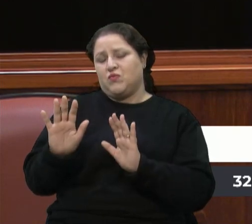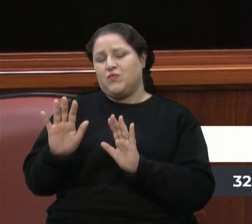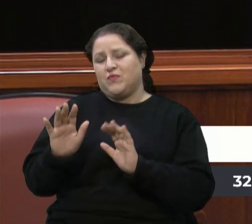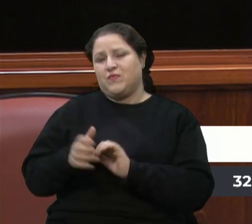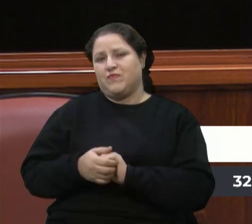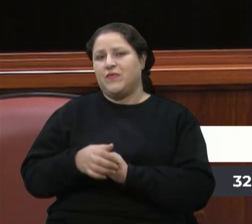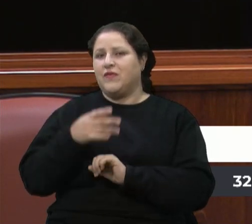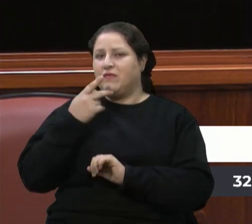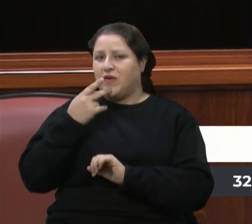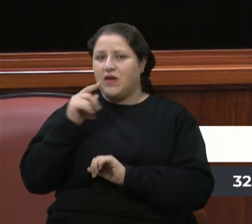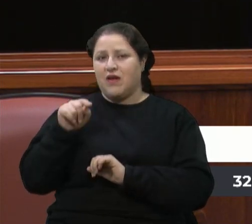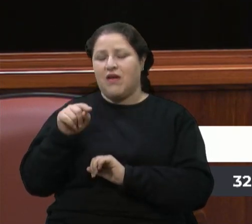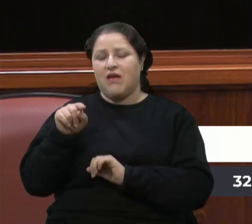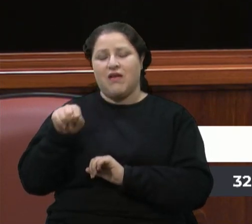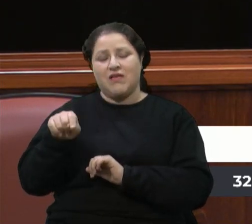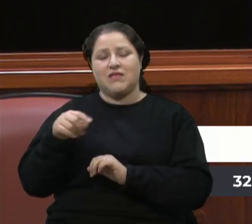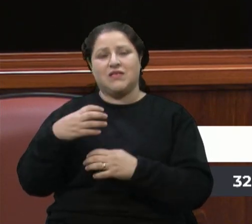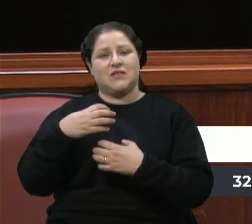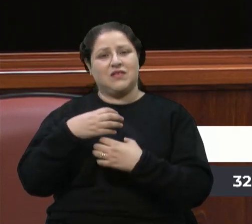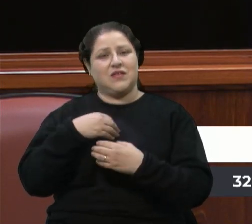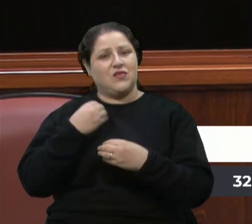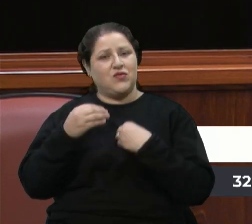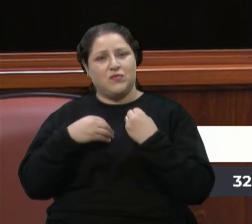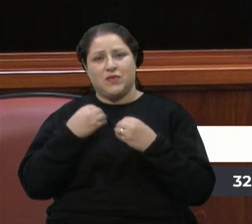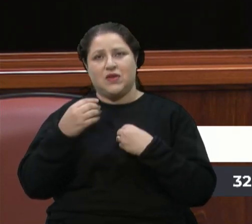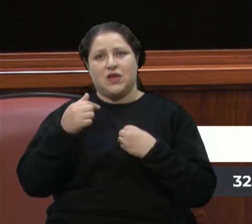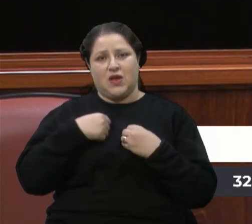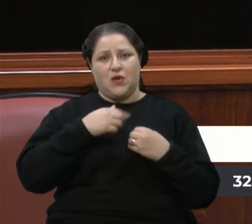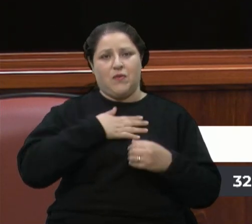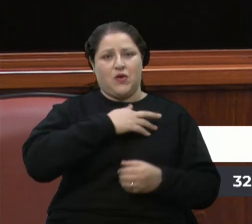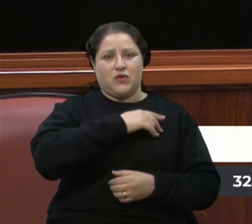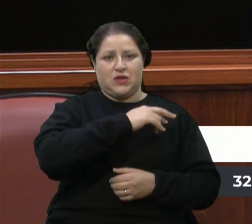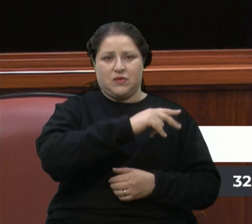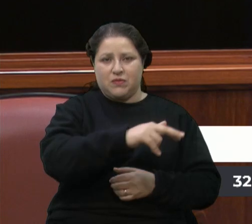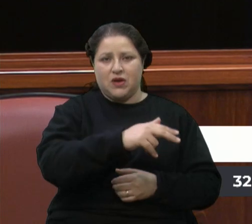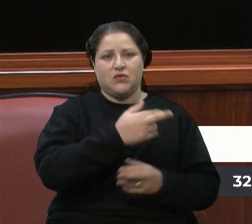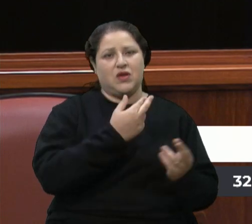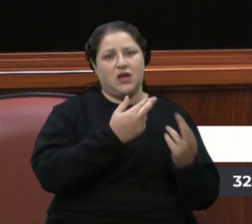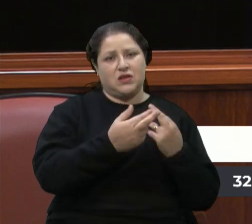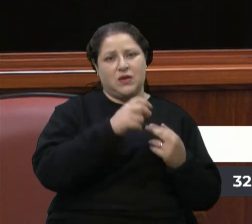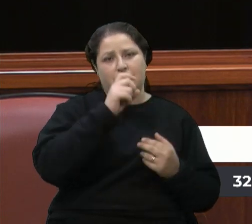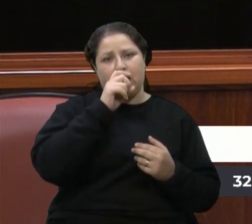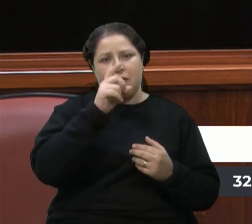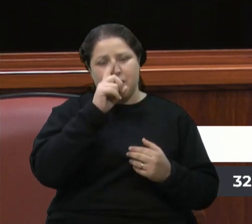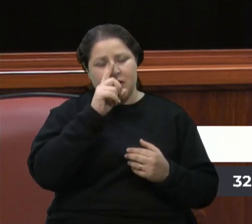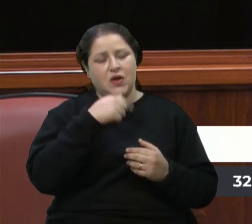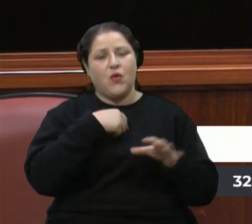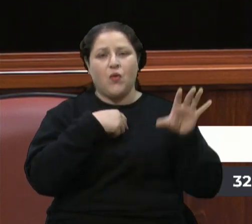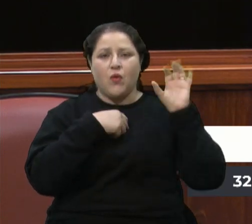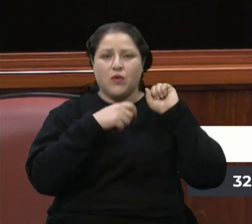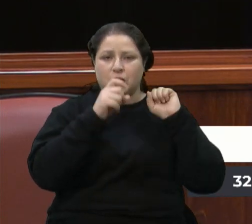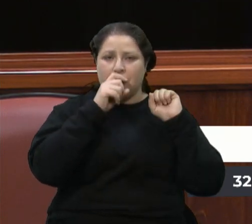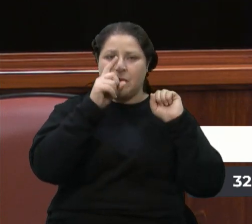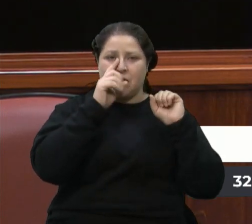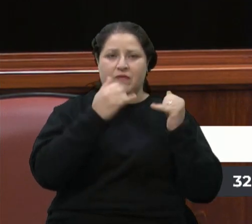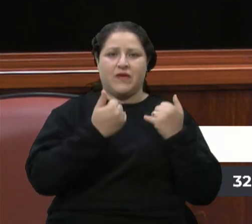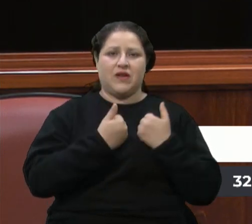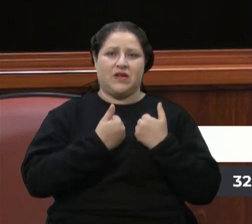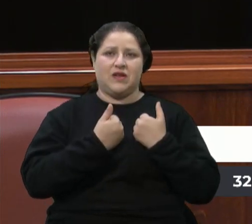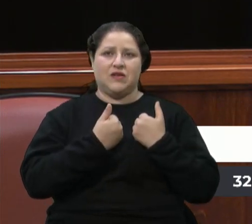vereador Fiusa, que é essa a sensação, eu acho, assim, eu em relação aos meus irmãos e aos meus pais, e ouço os meus pais dizendo isso,